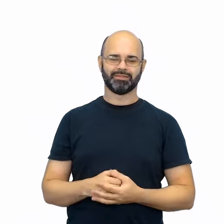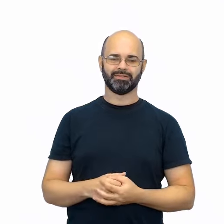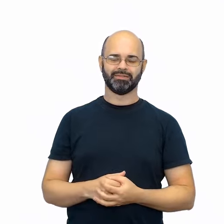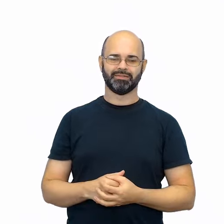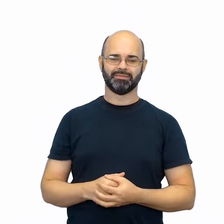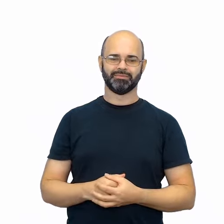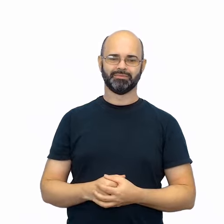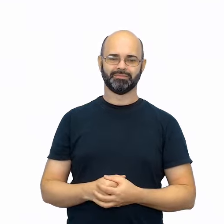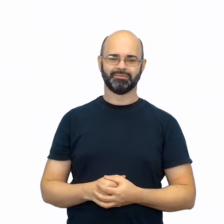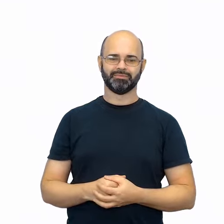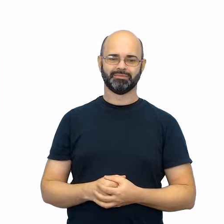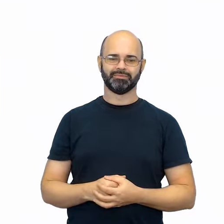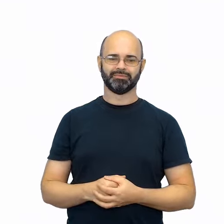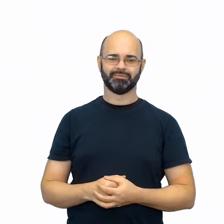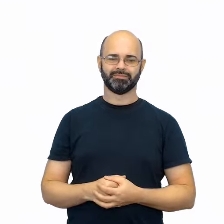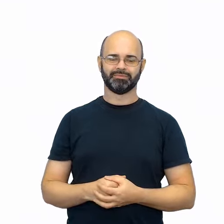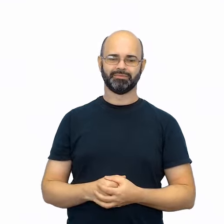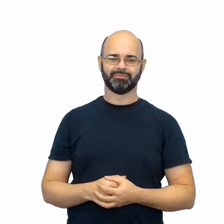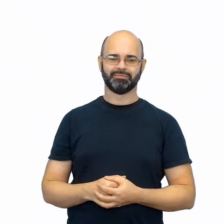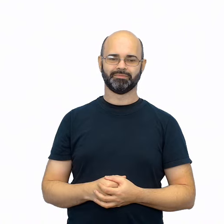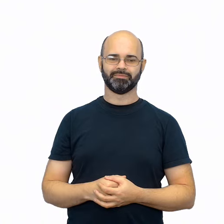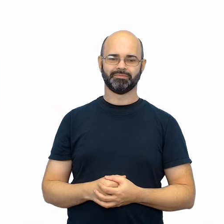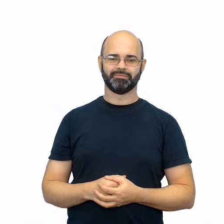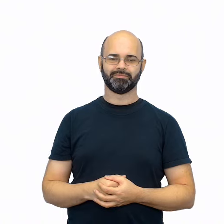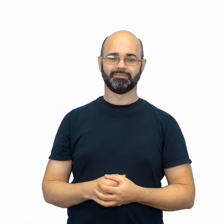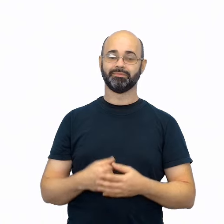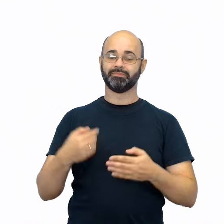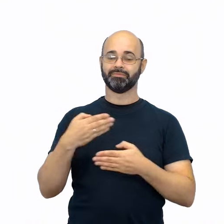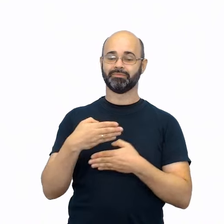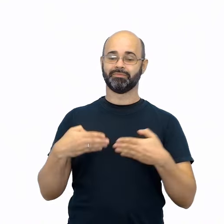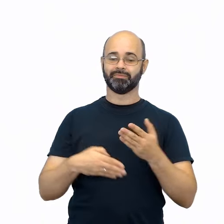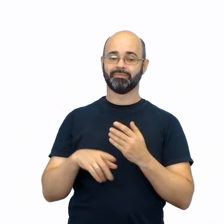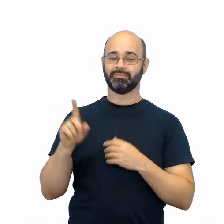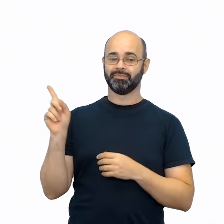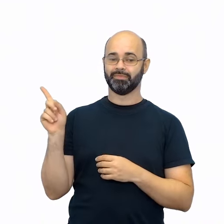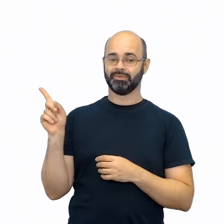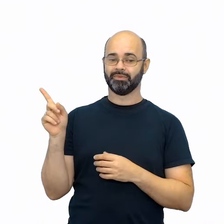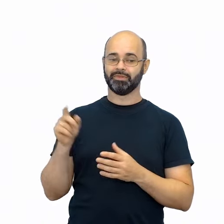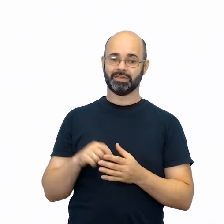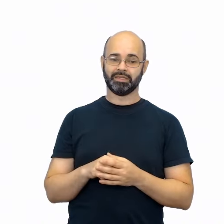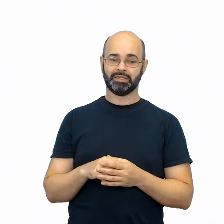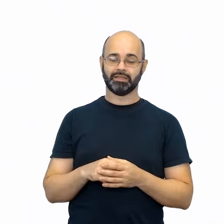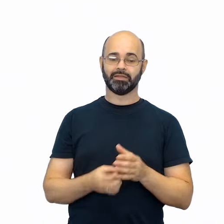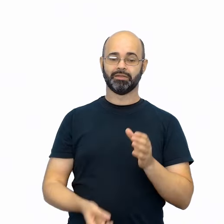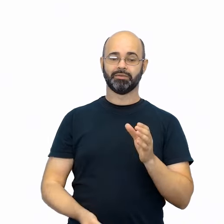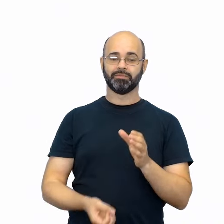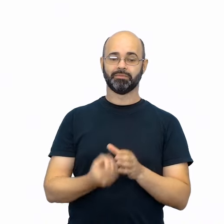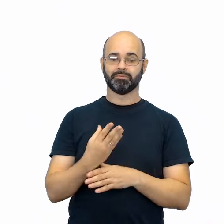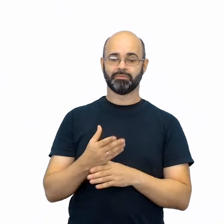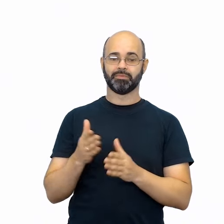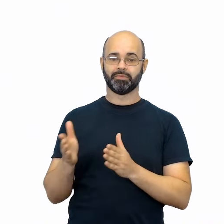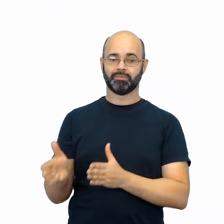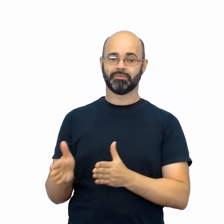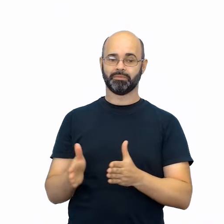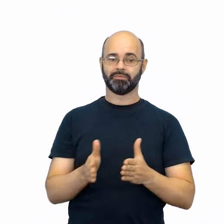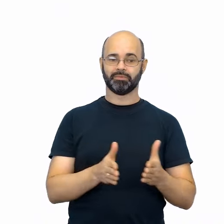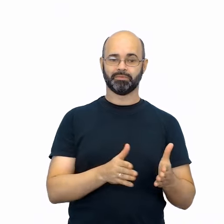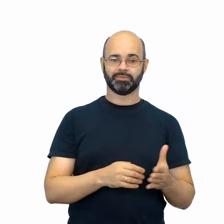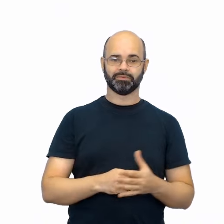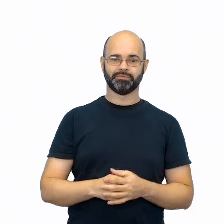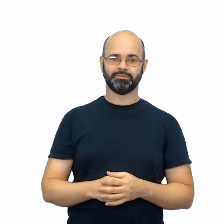Nesse slide, são os parâmetros da situação de produção. Todo texto